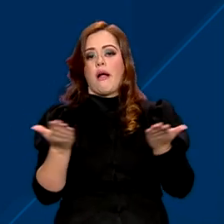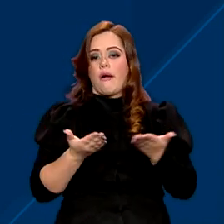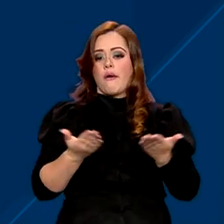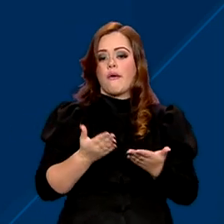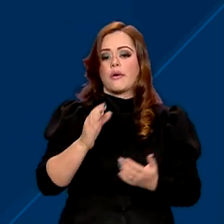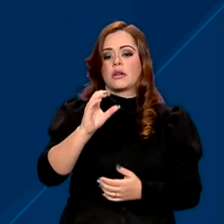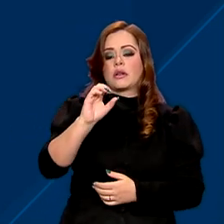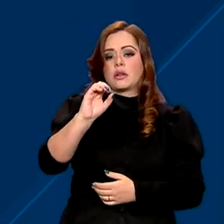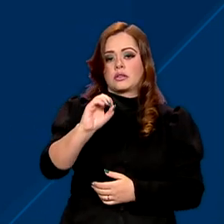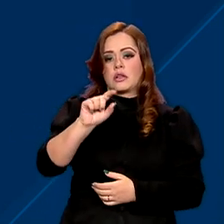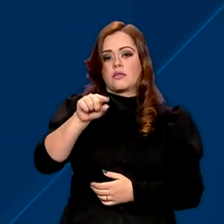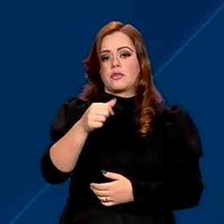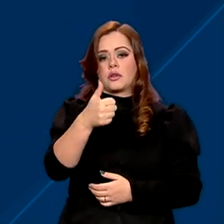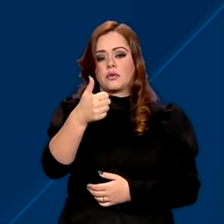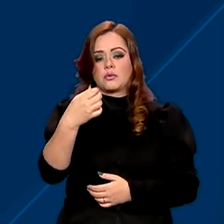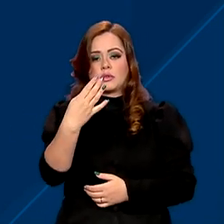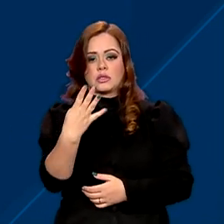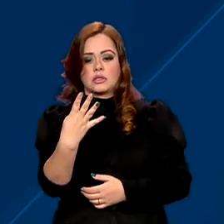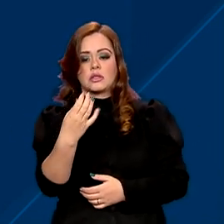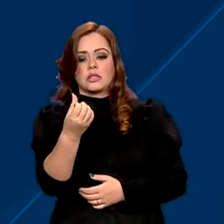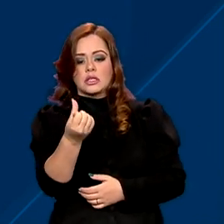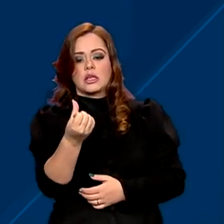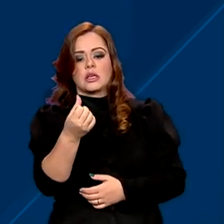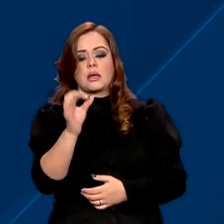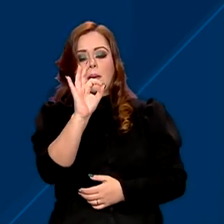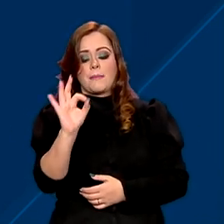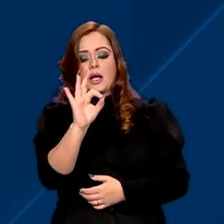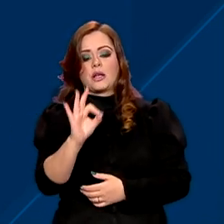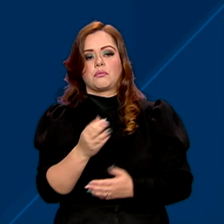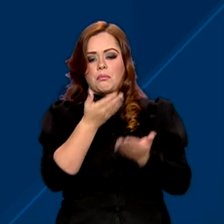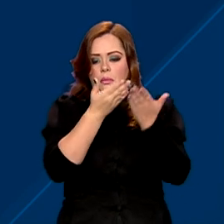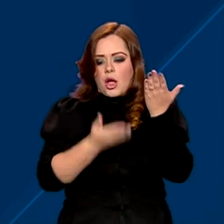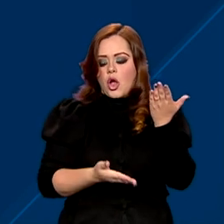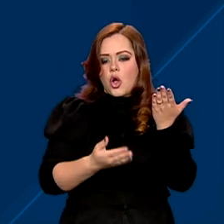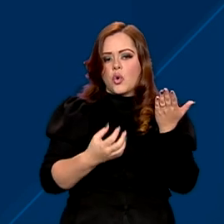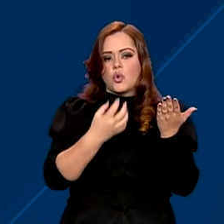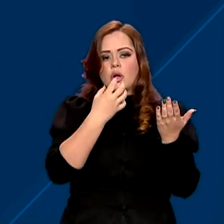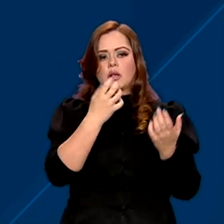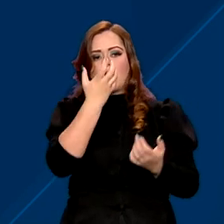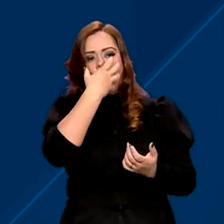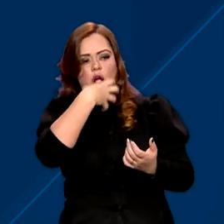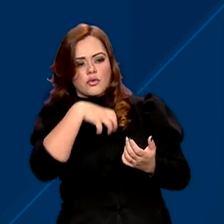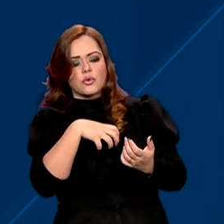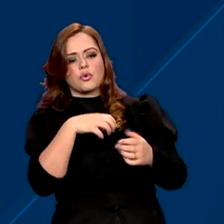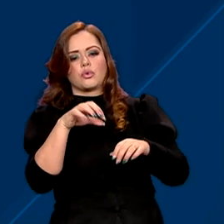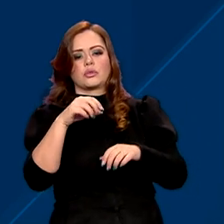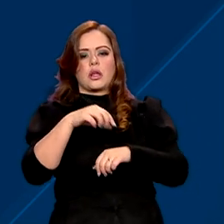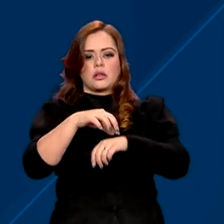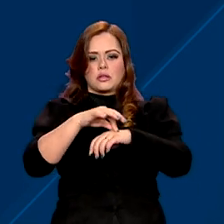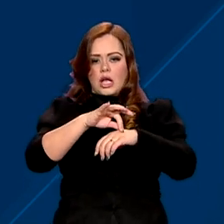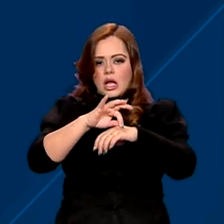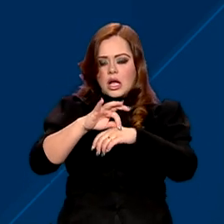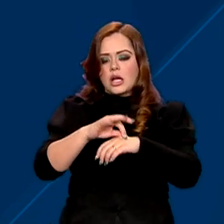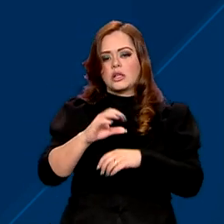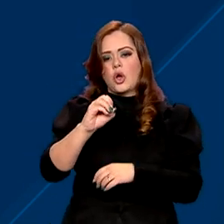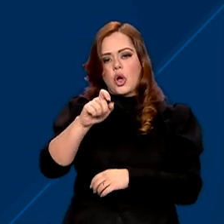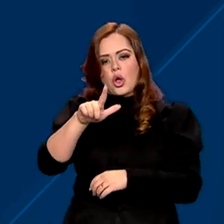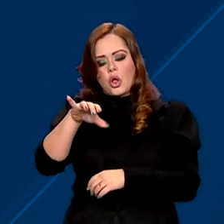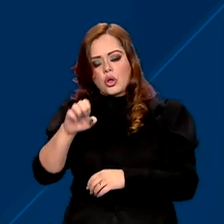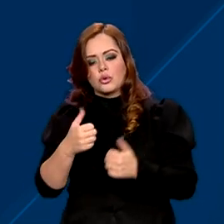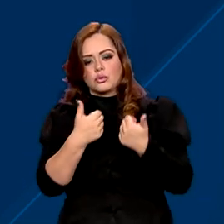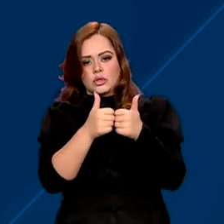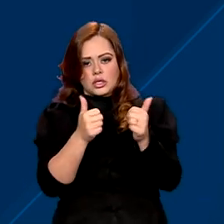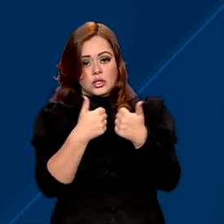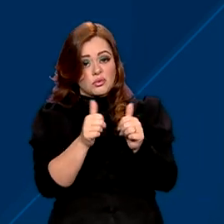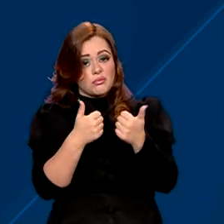% em maio, registrou queda nos preços das frutas, do óleo de soja e das carnes. Nos transportes, a